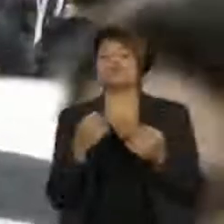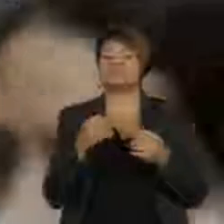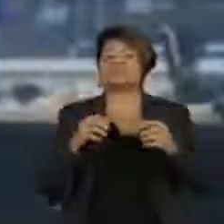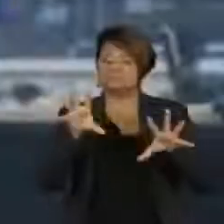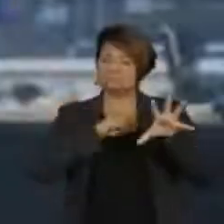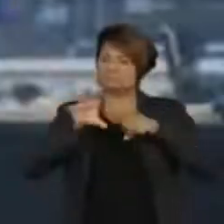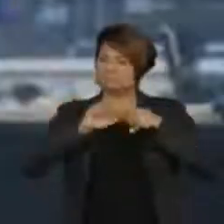da data grande. Muito E